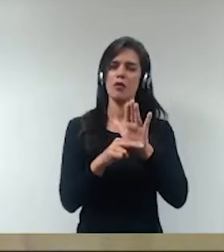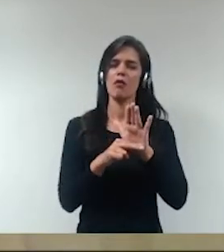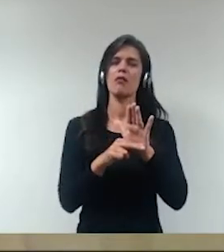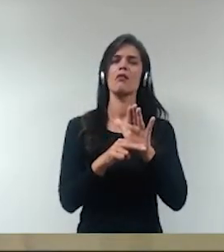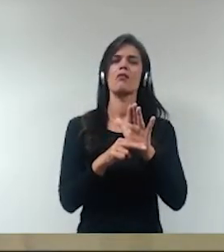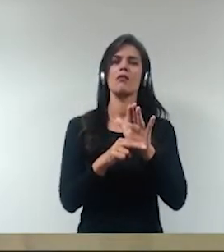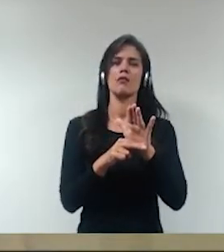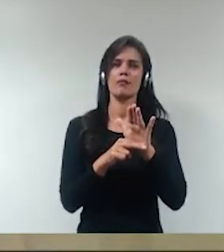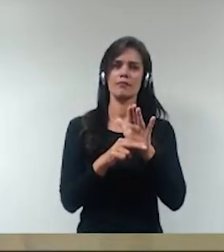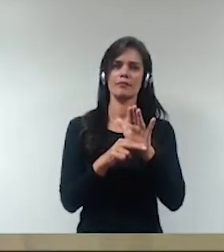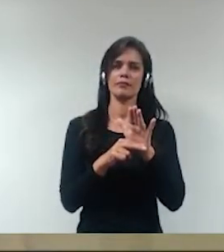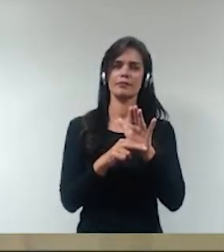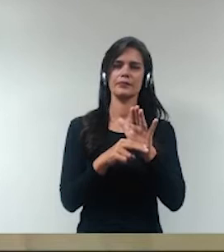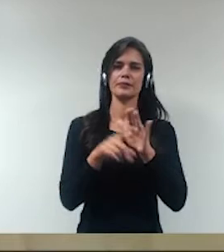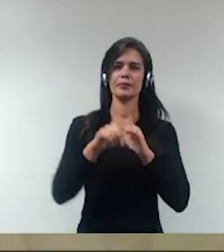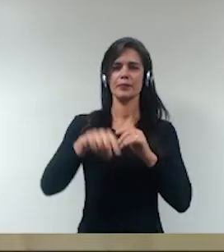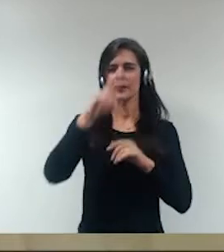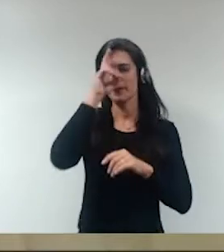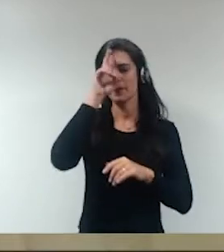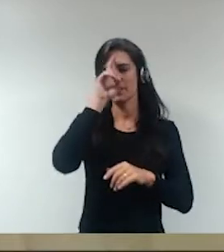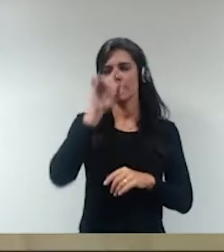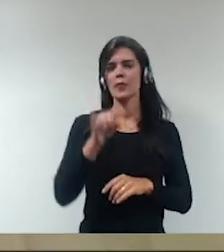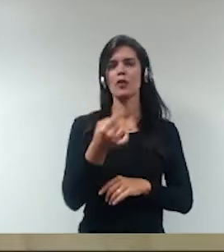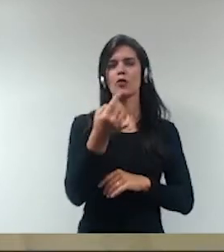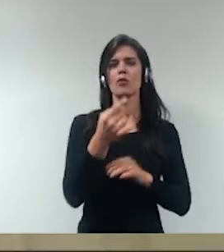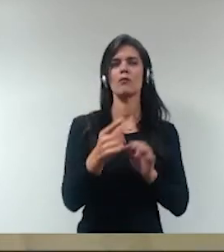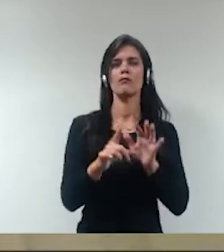aspecto aí, só para citar um deles,